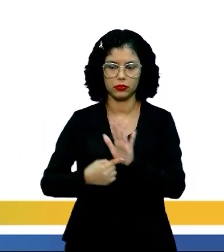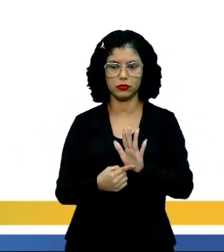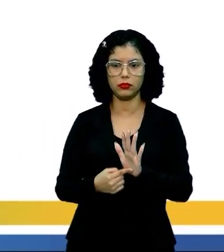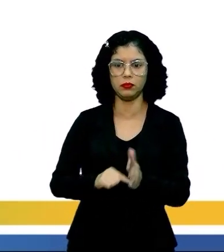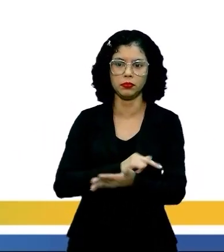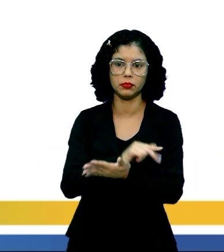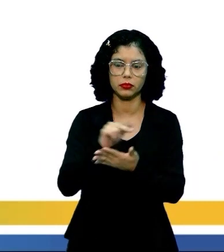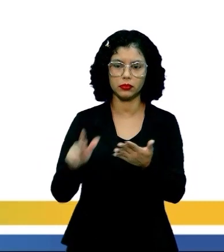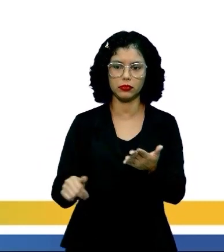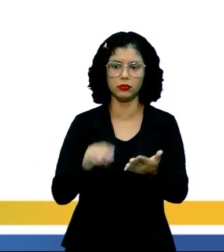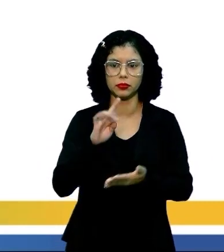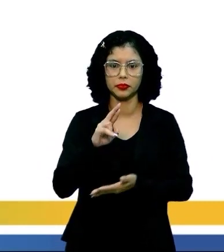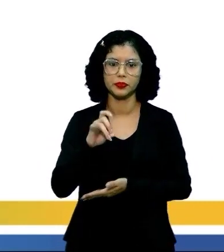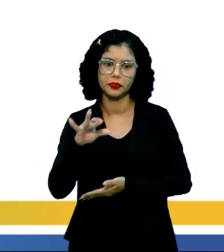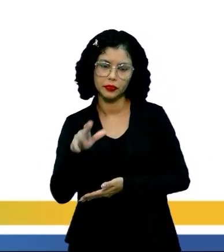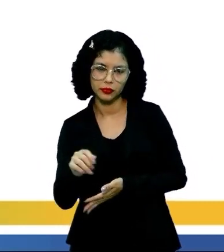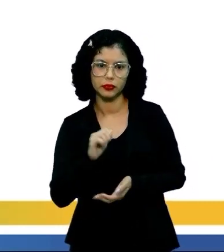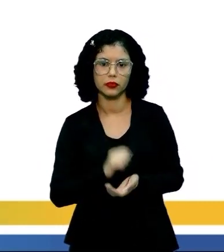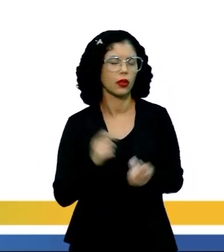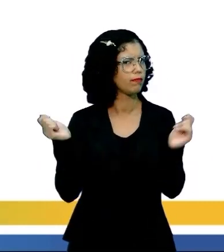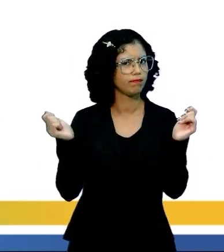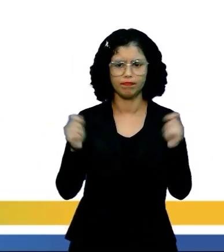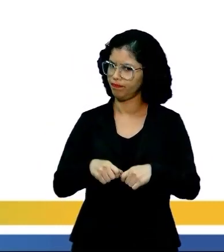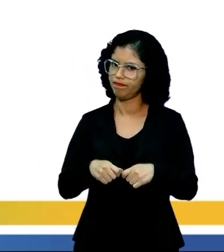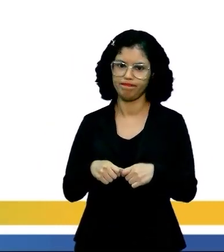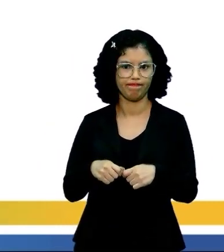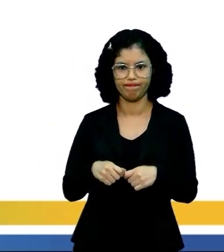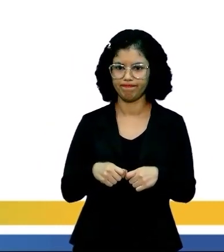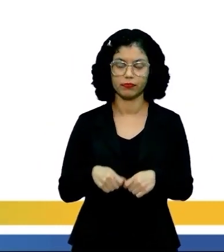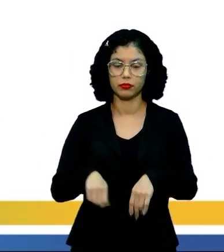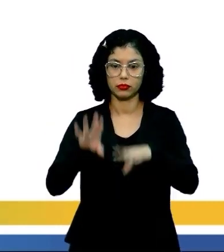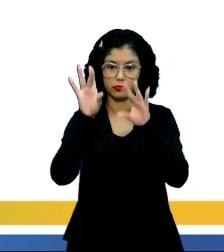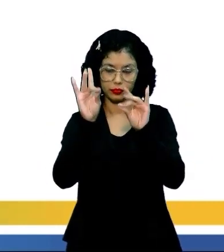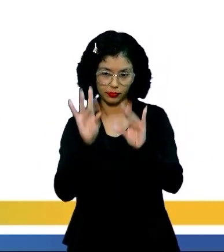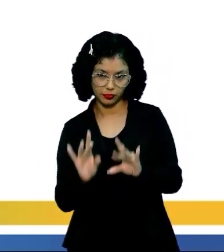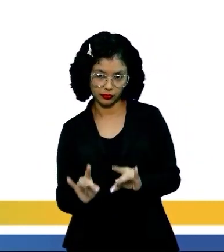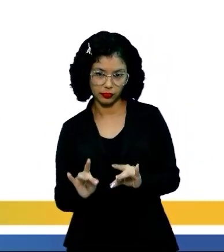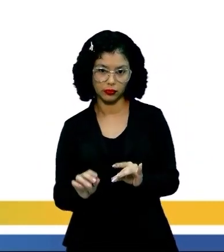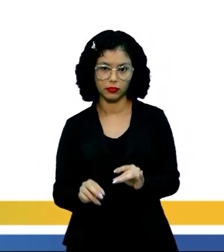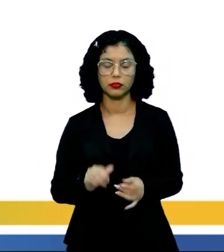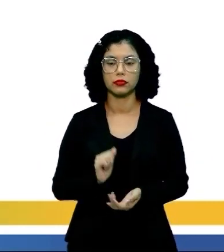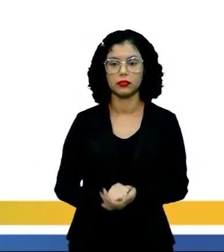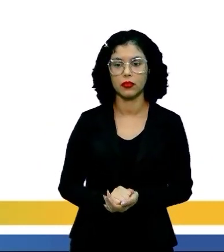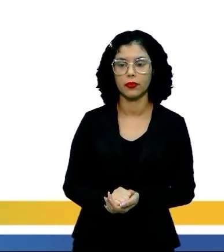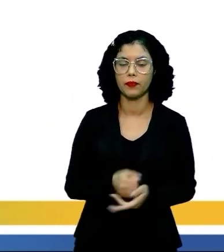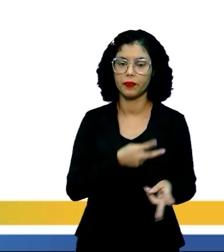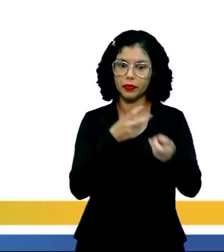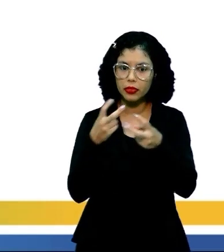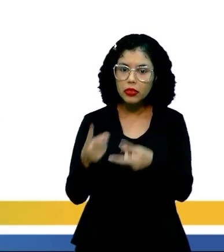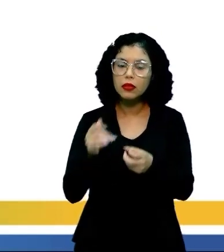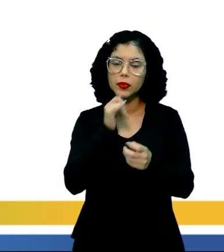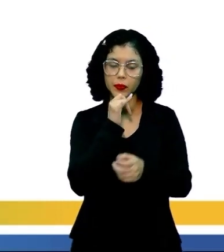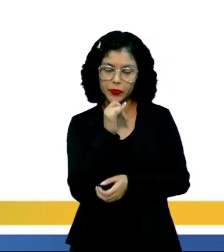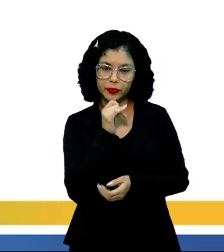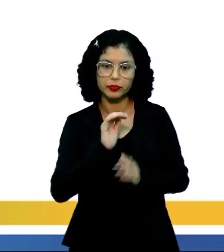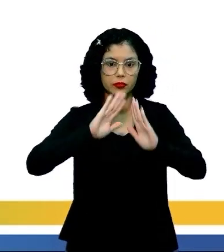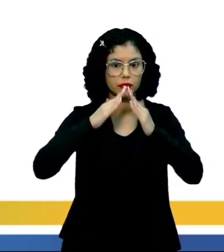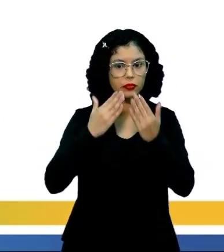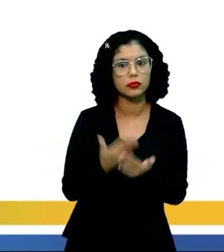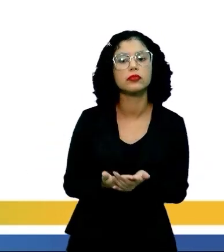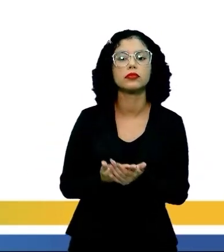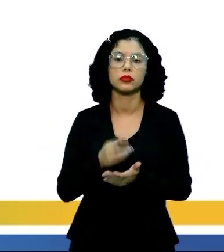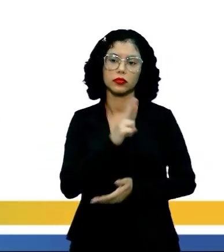apresenta múltiplas tendências. Não possui a unidade estilística que se observa, por exemplo,